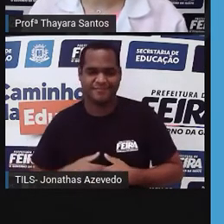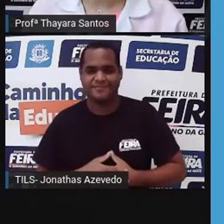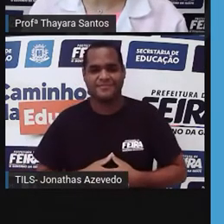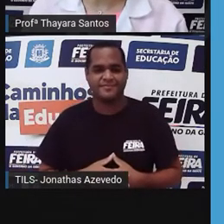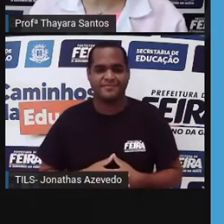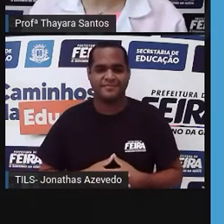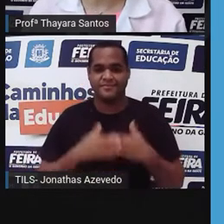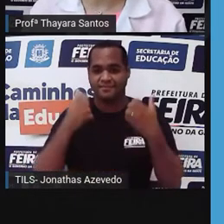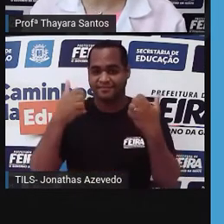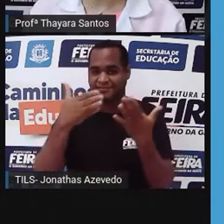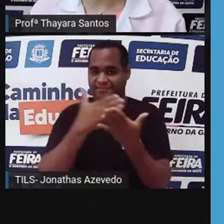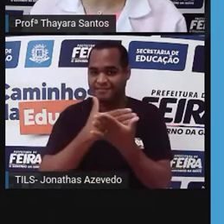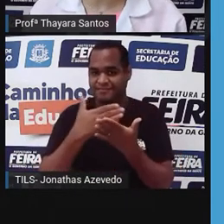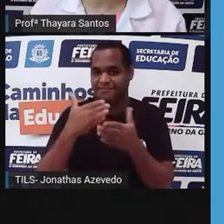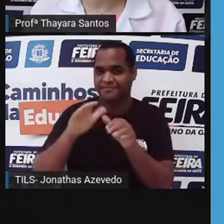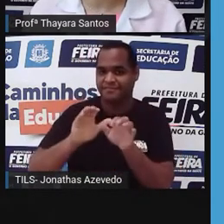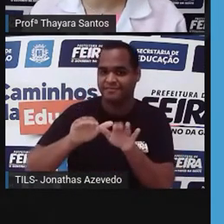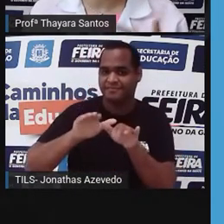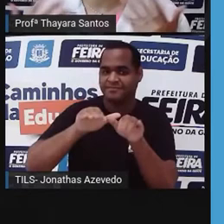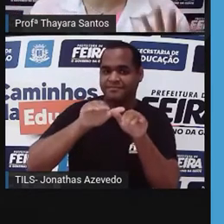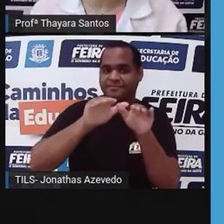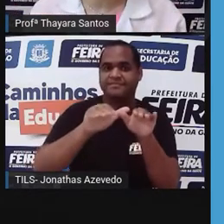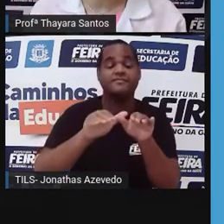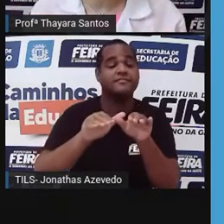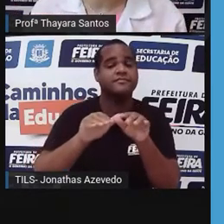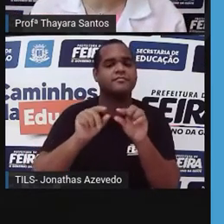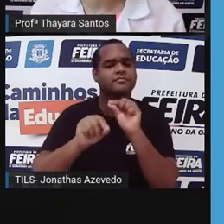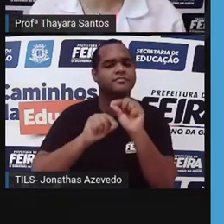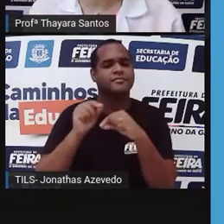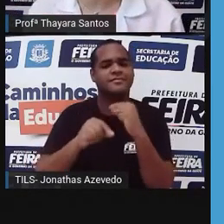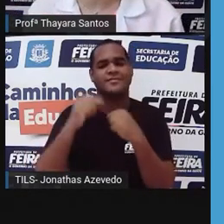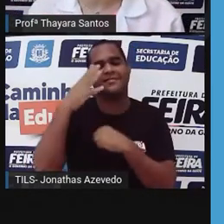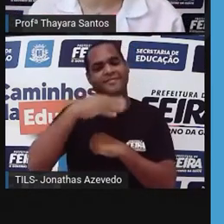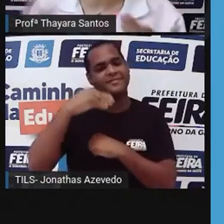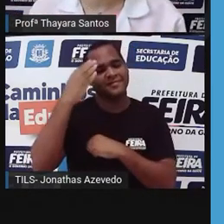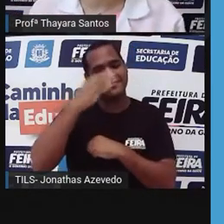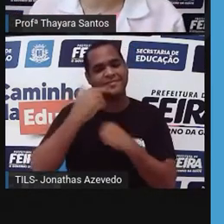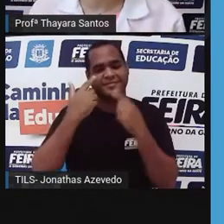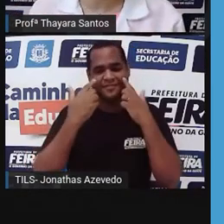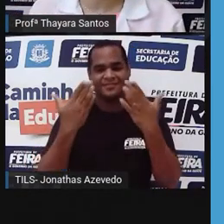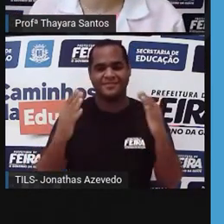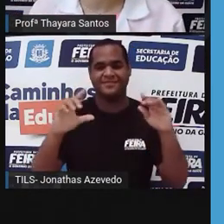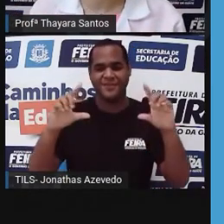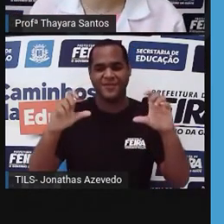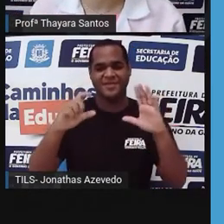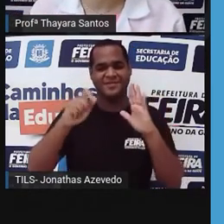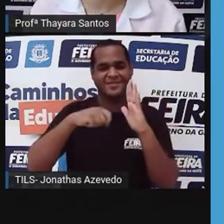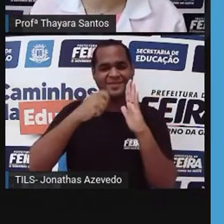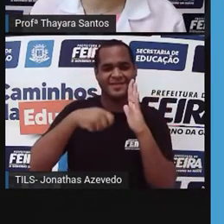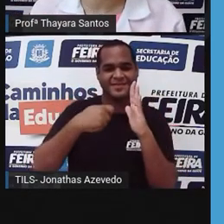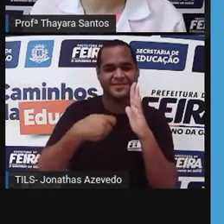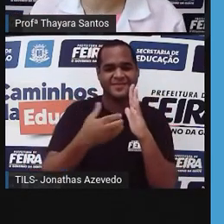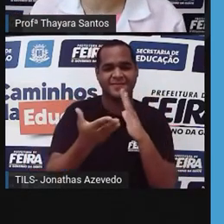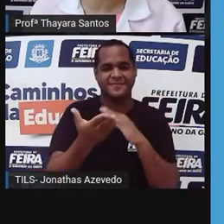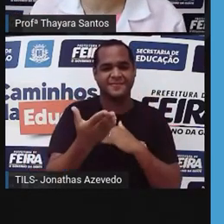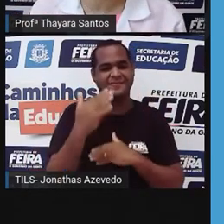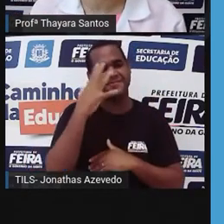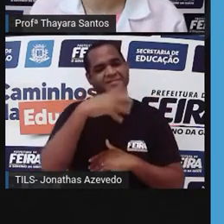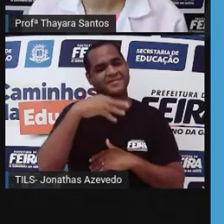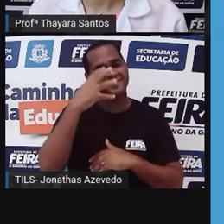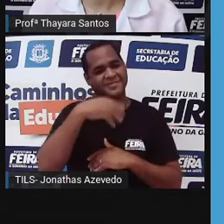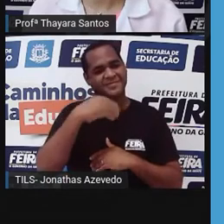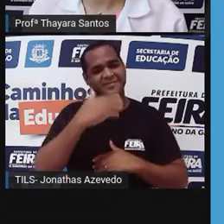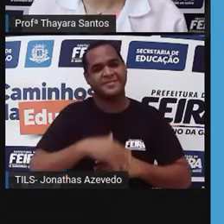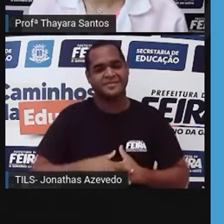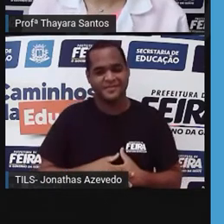Vamos começar falando sobre as aves, esses animais que são tão lindos, né? Como esse que está aí, essas araras que estão aí são muito lindas.